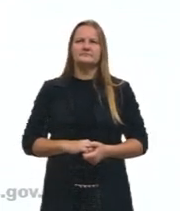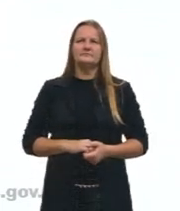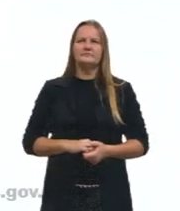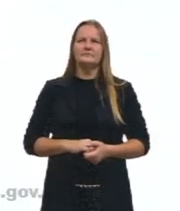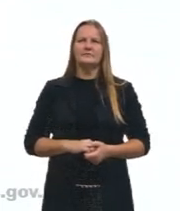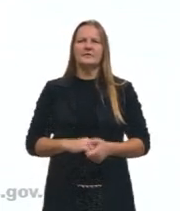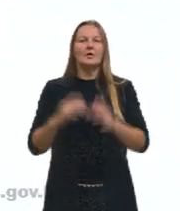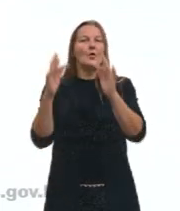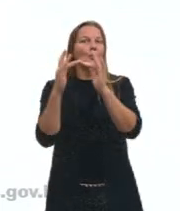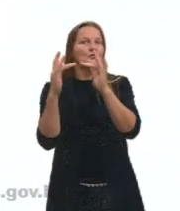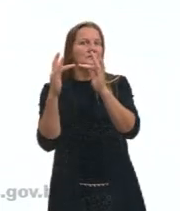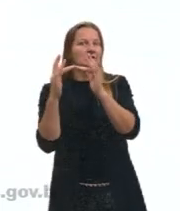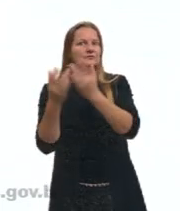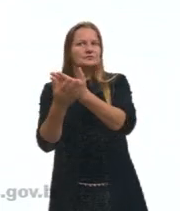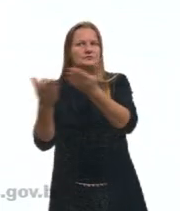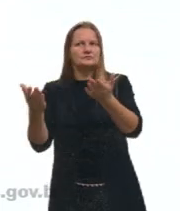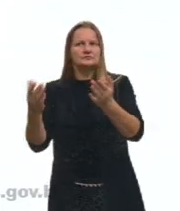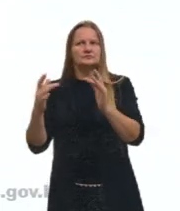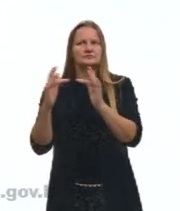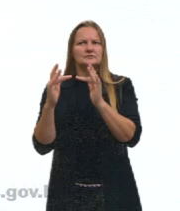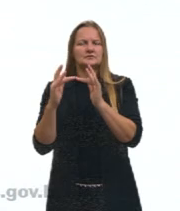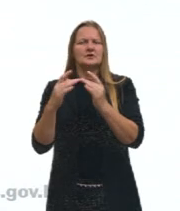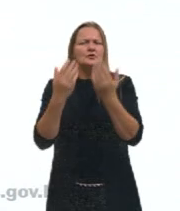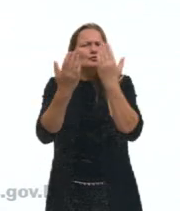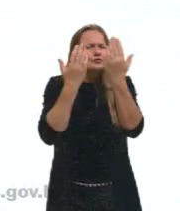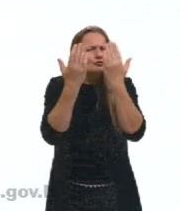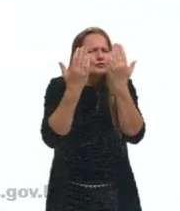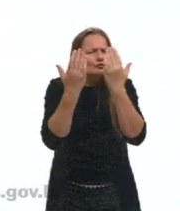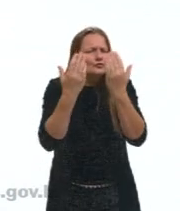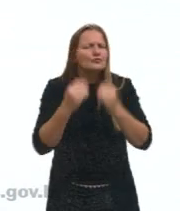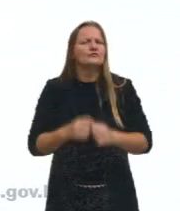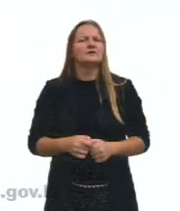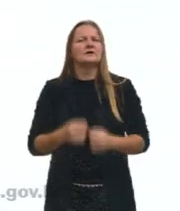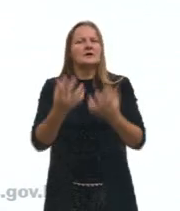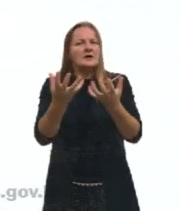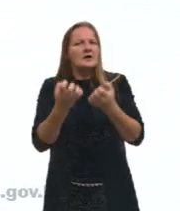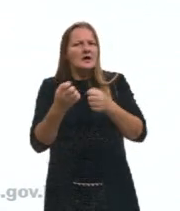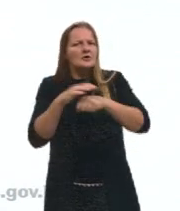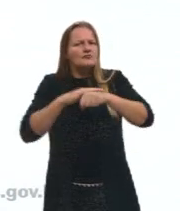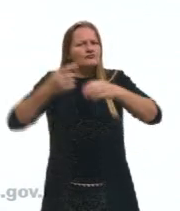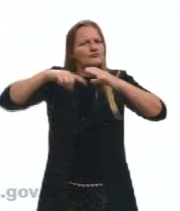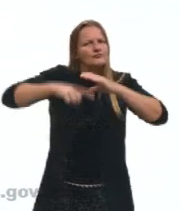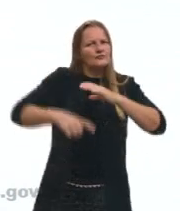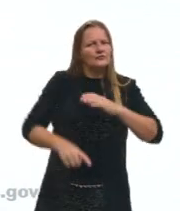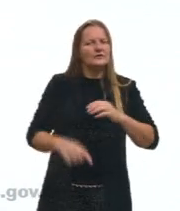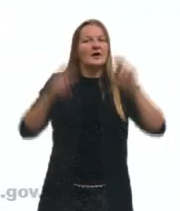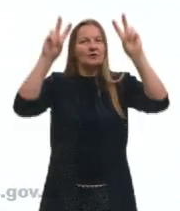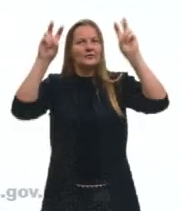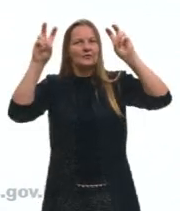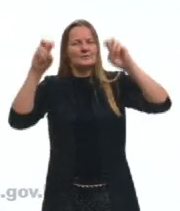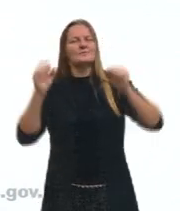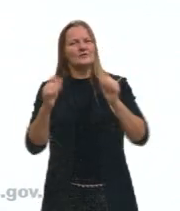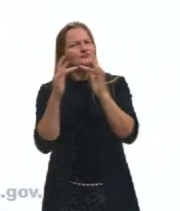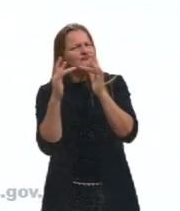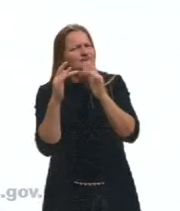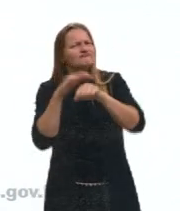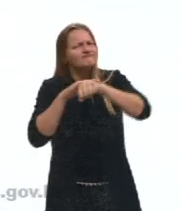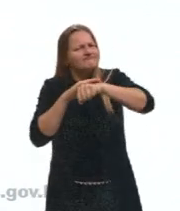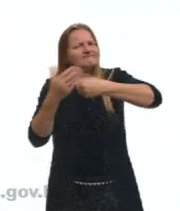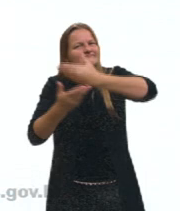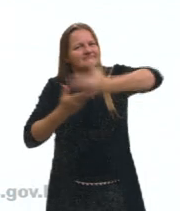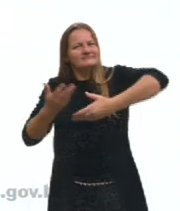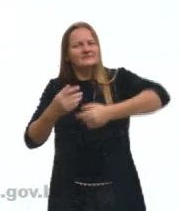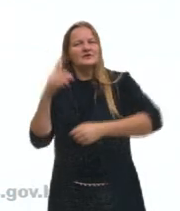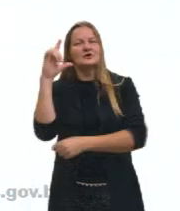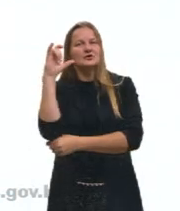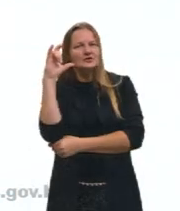contato, tá, gurizada? Se vocês têm dúvidas ou querem se aprofundar um pouquinho mais no tema, entrem em contato aí, estão meus